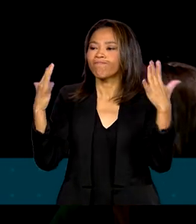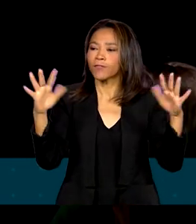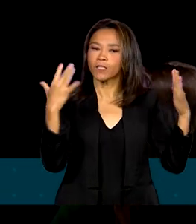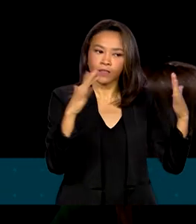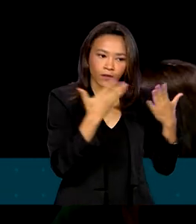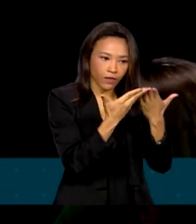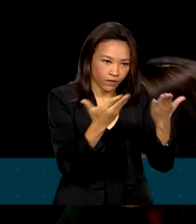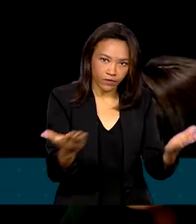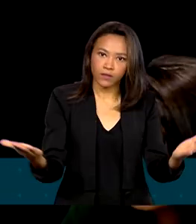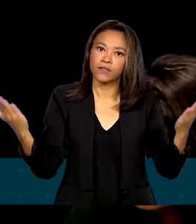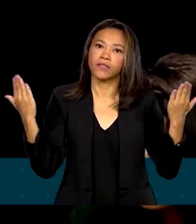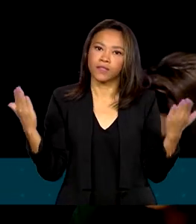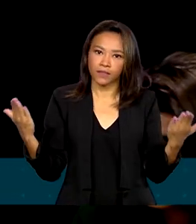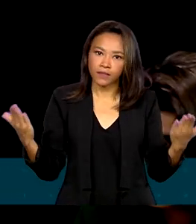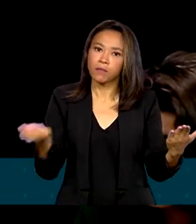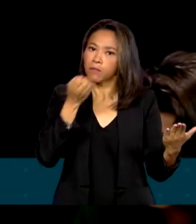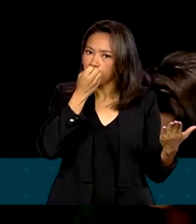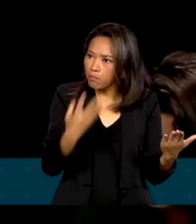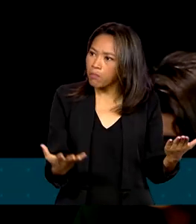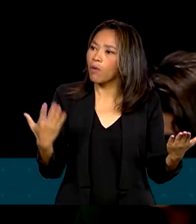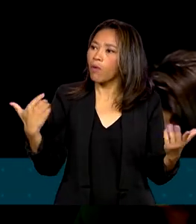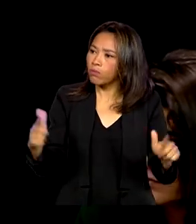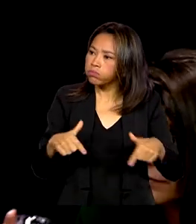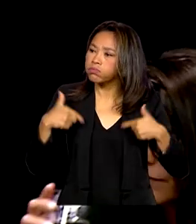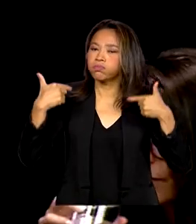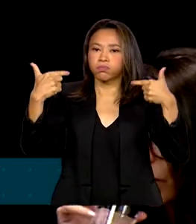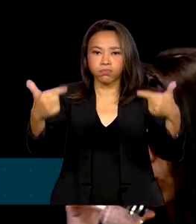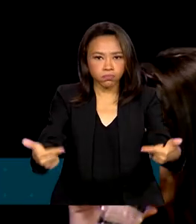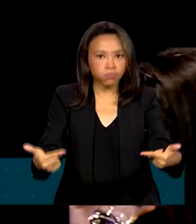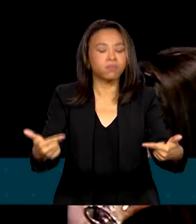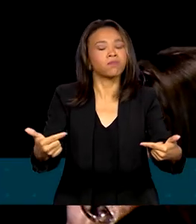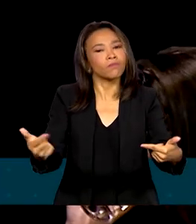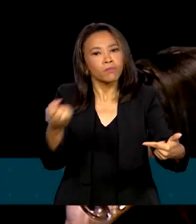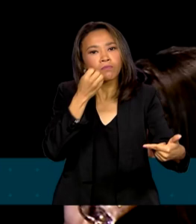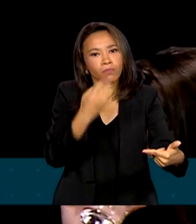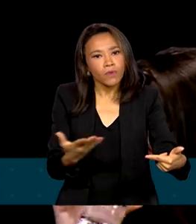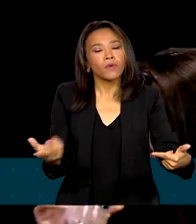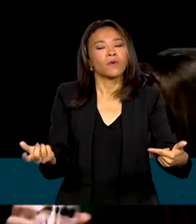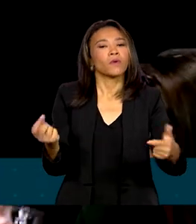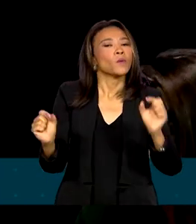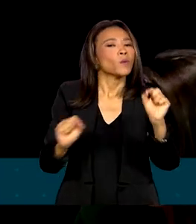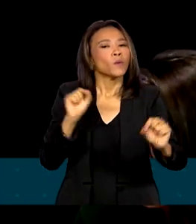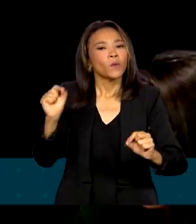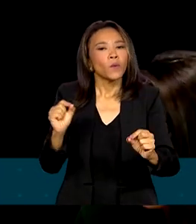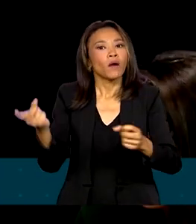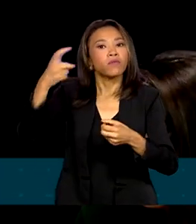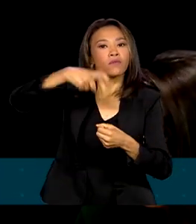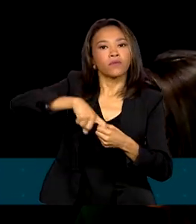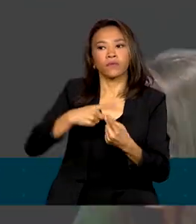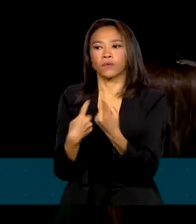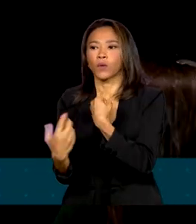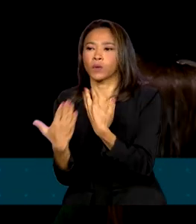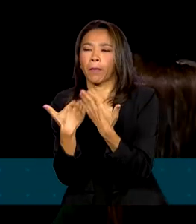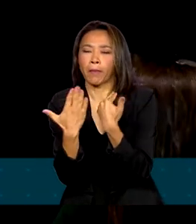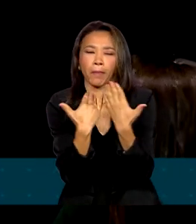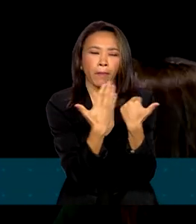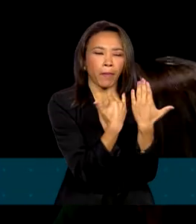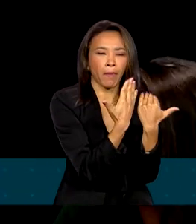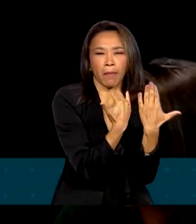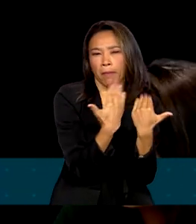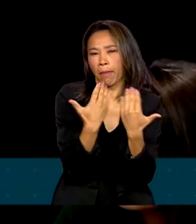todos pela boa condução, pela retomada, pelo retorno do diálogo produtivo para